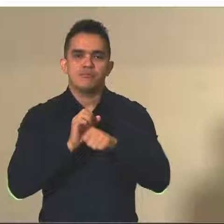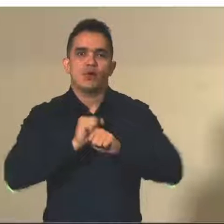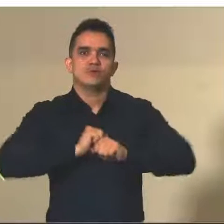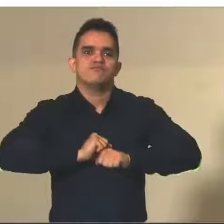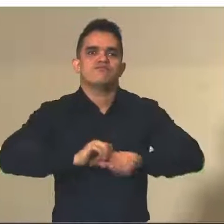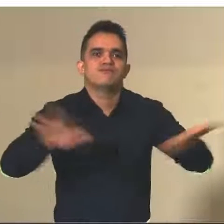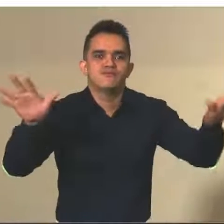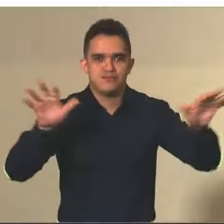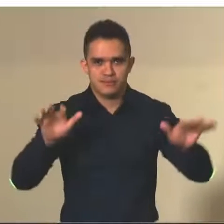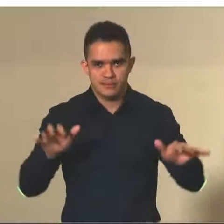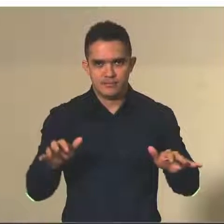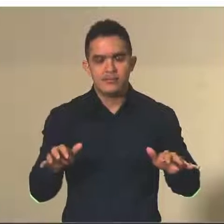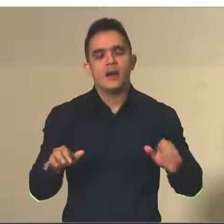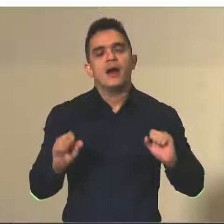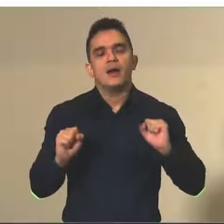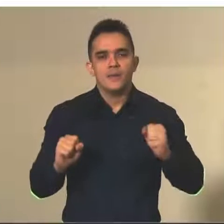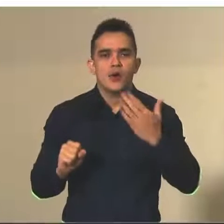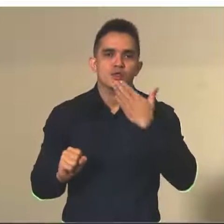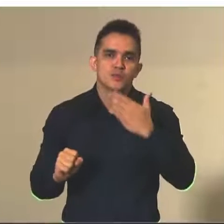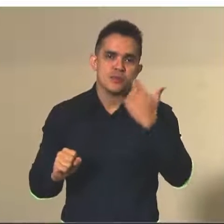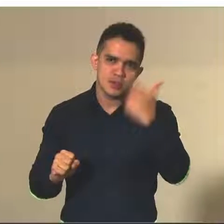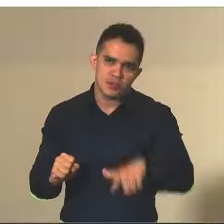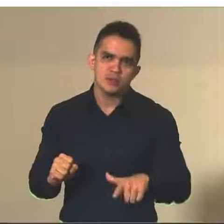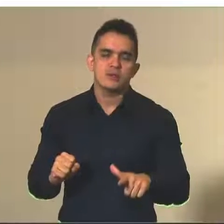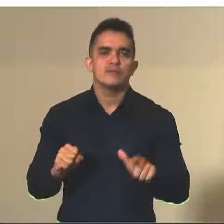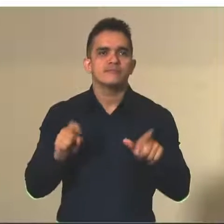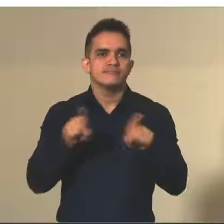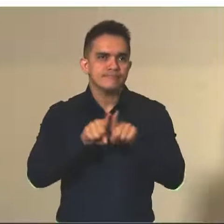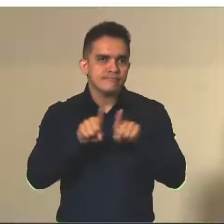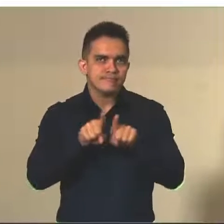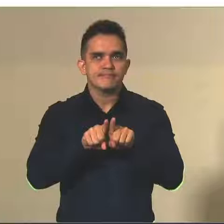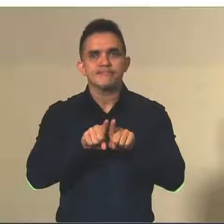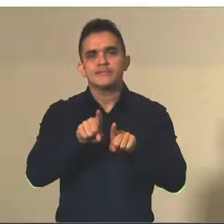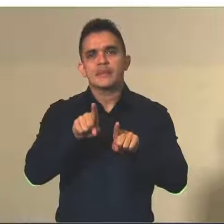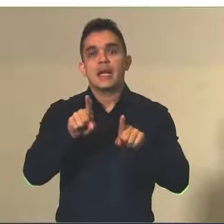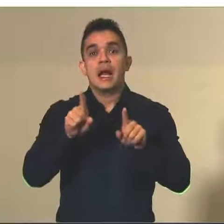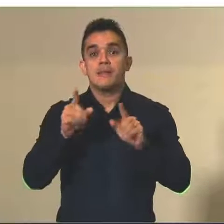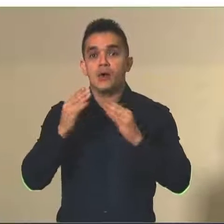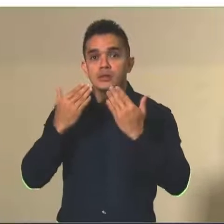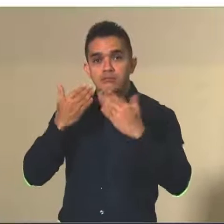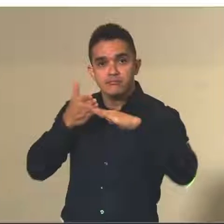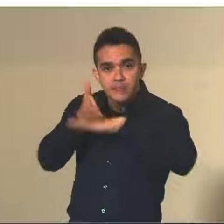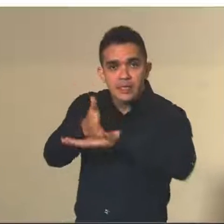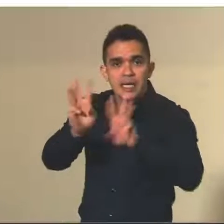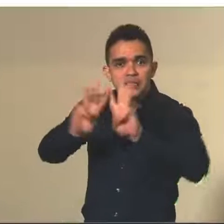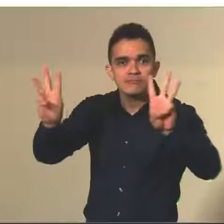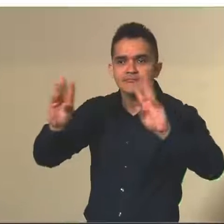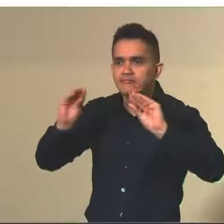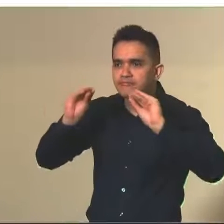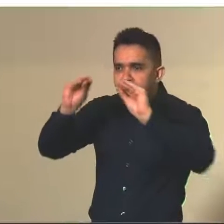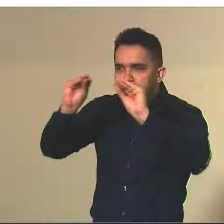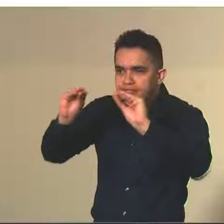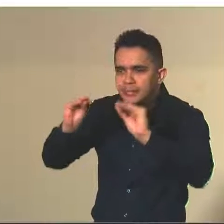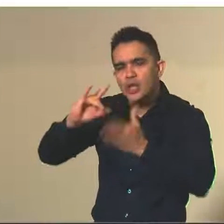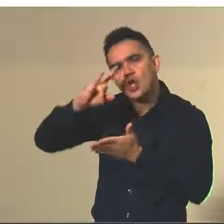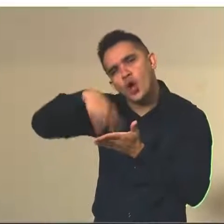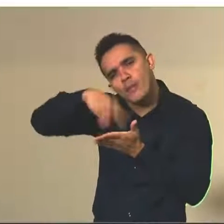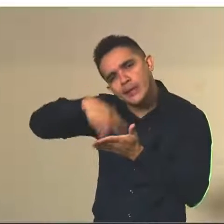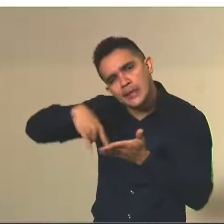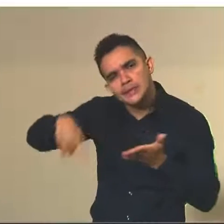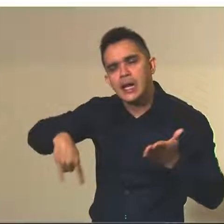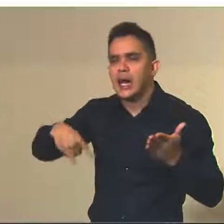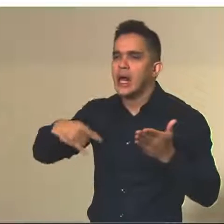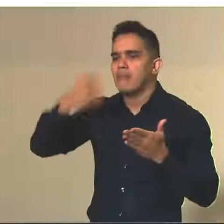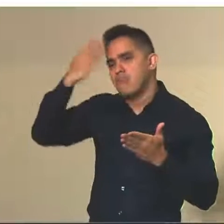pode ser solicitada essa reaplicação, incluindo-se, né, inserindo-se no sistema toda a documentação que é